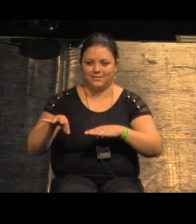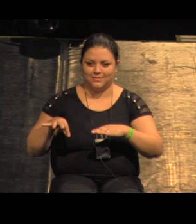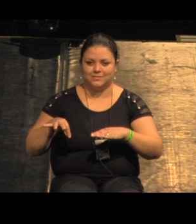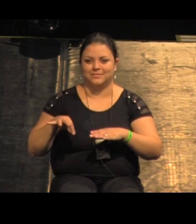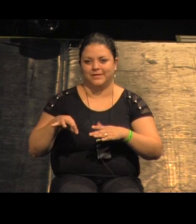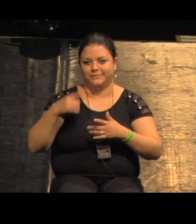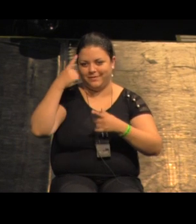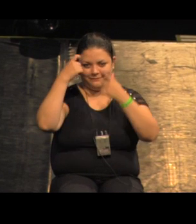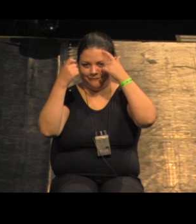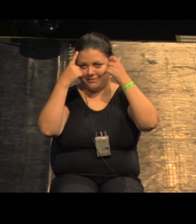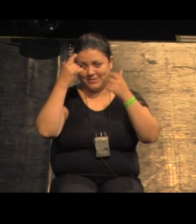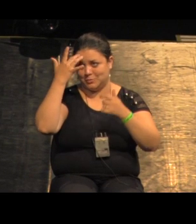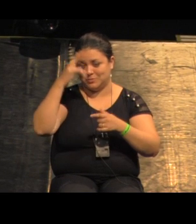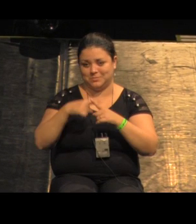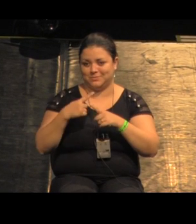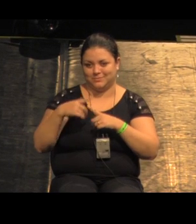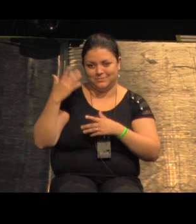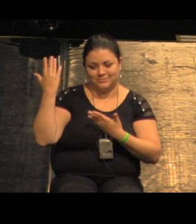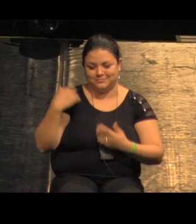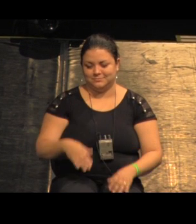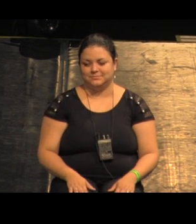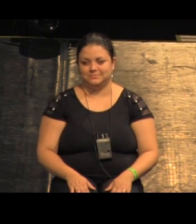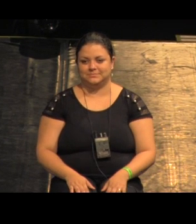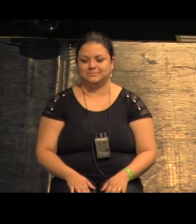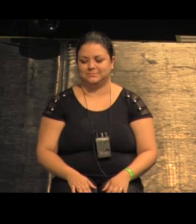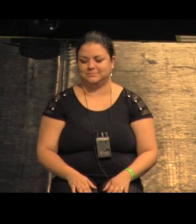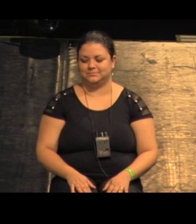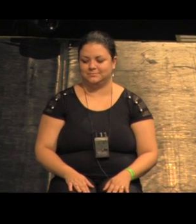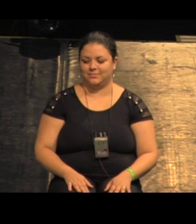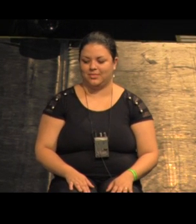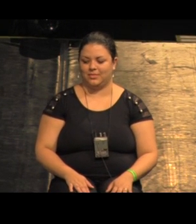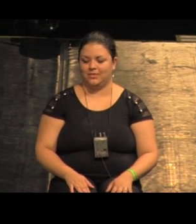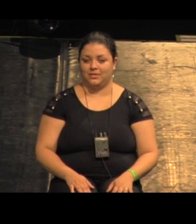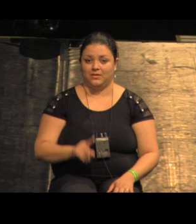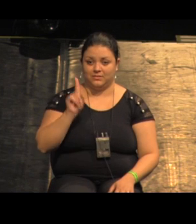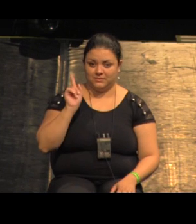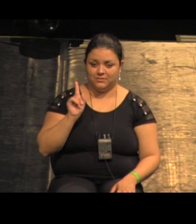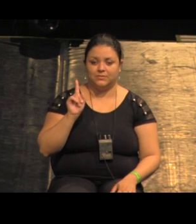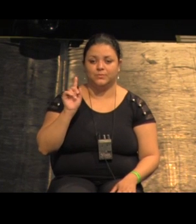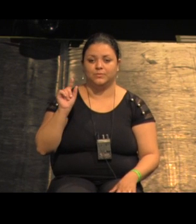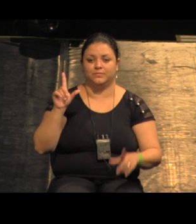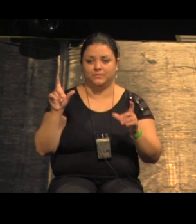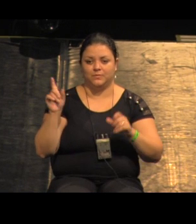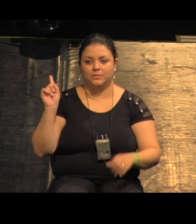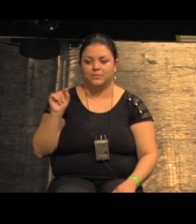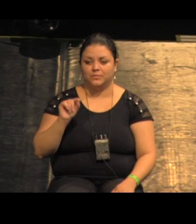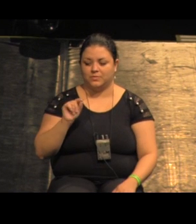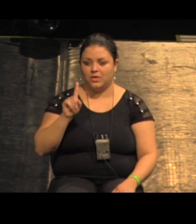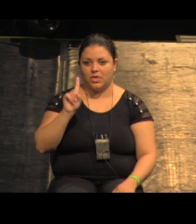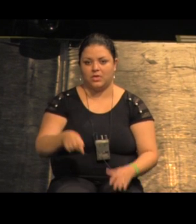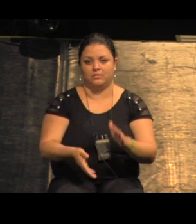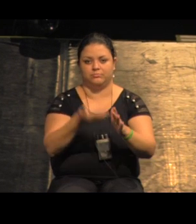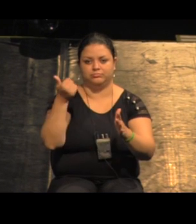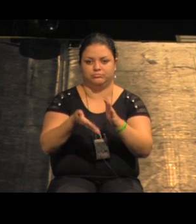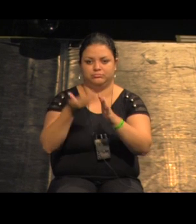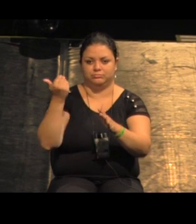deve estar aqui por alguma razão nós vamos descobrir no próximo isso isso que nós estamos vendo aqui é aquilo que foi removido